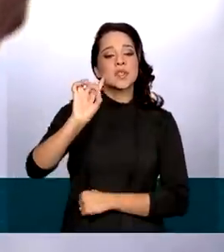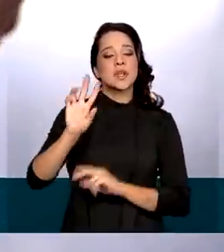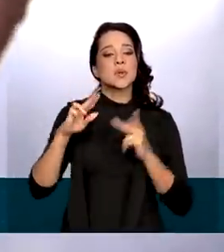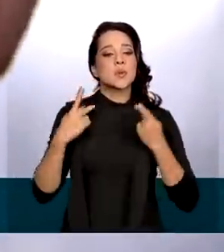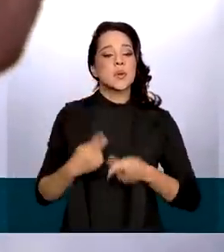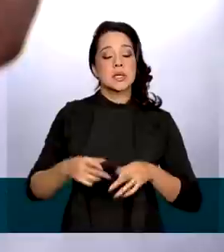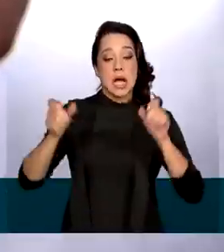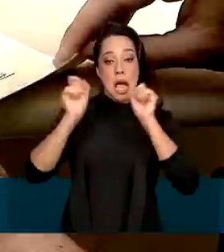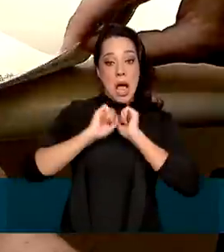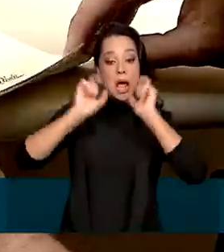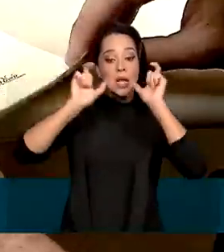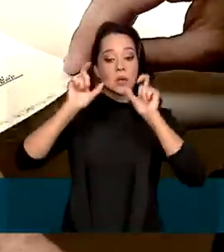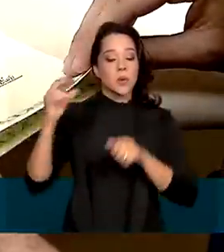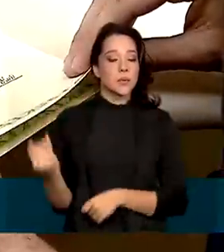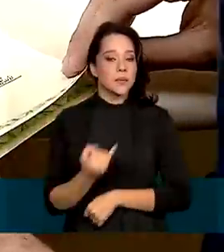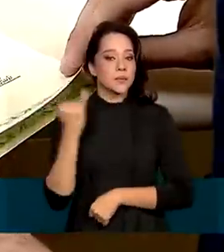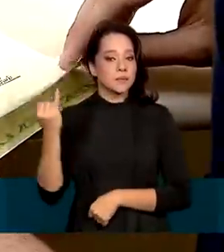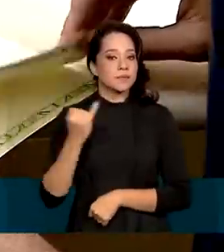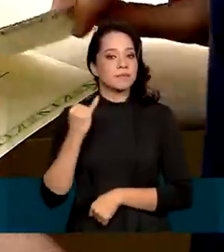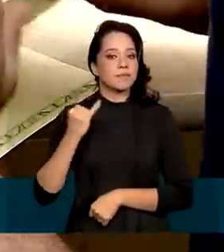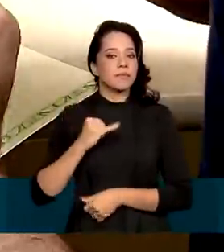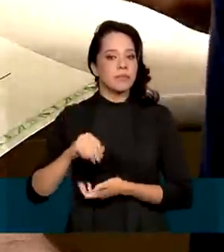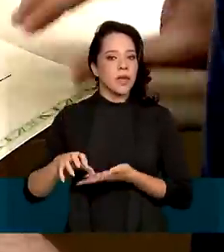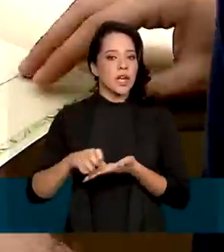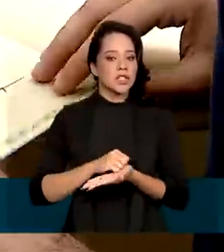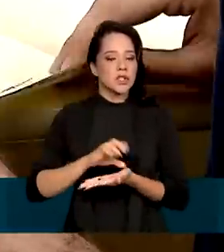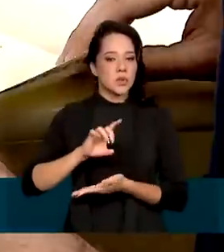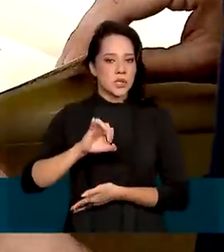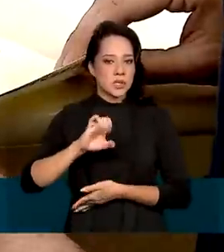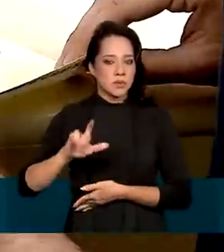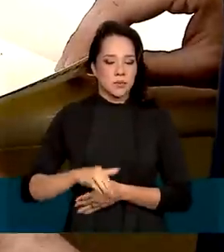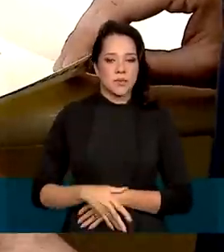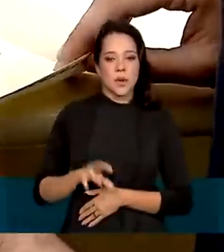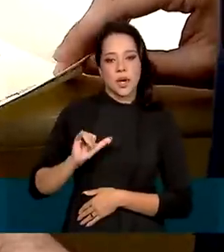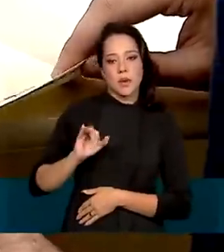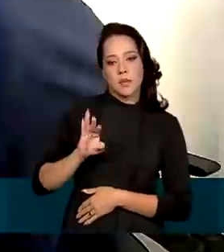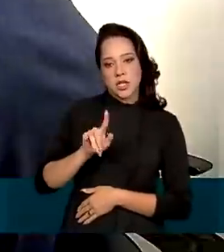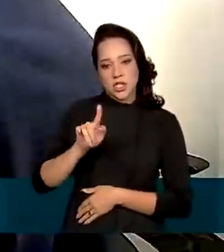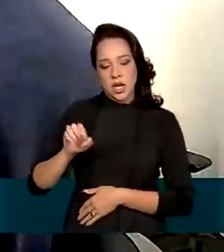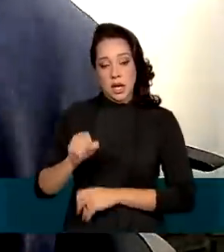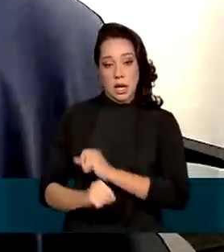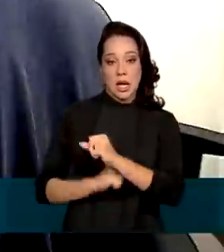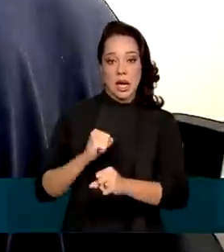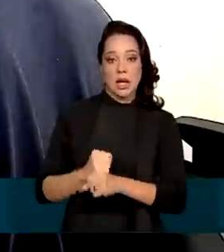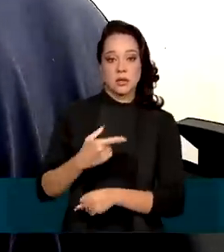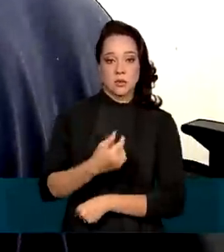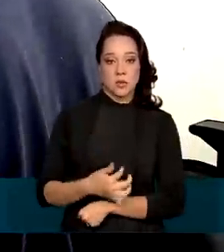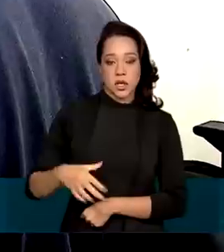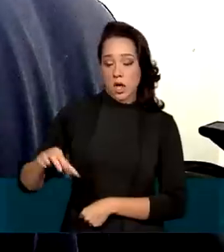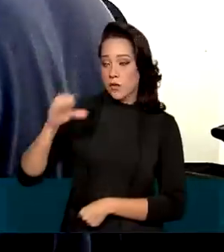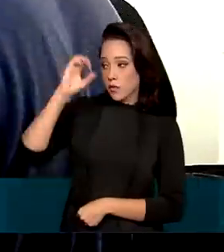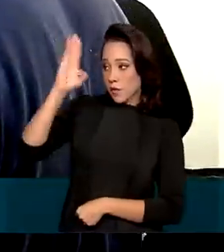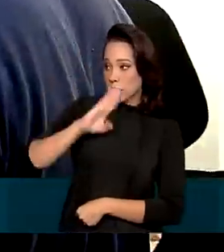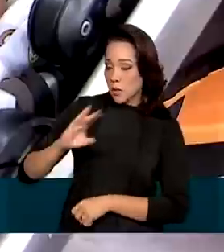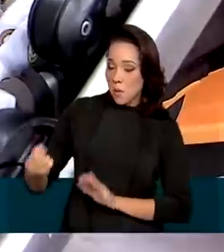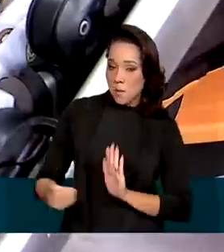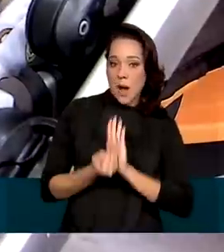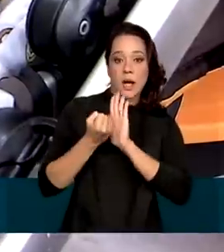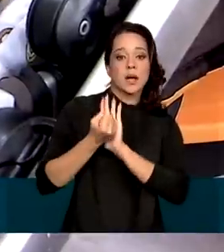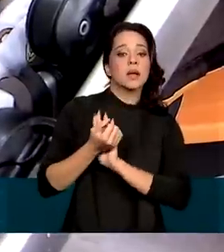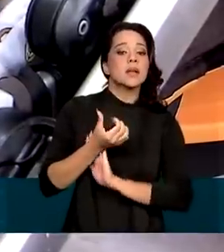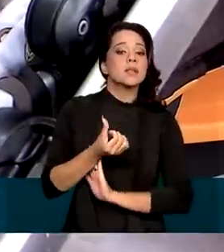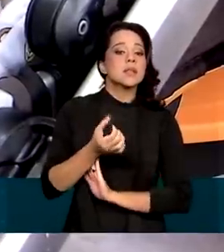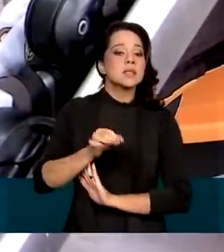alertou sobre a importância do registro civil. Segundo o IBGE, em 2019, o Brasil atingiu a marca de